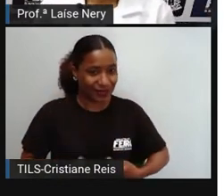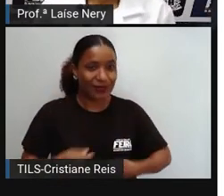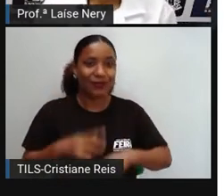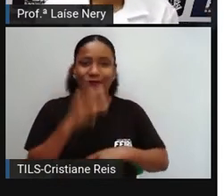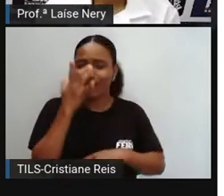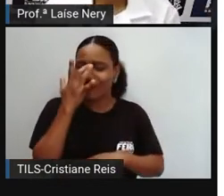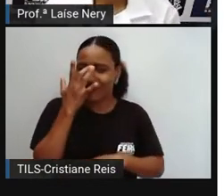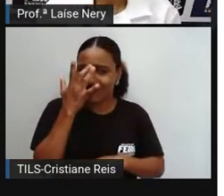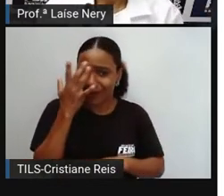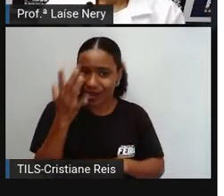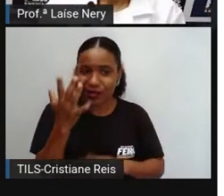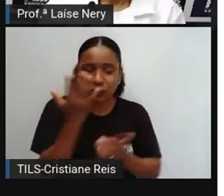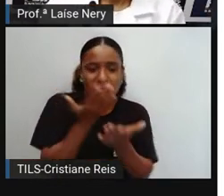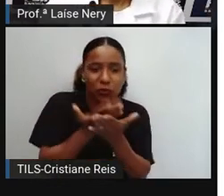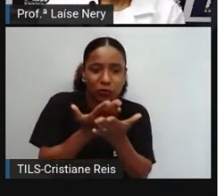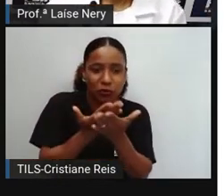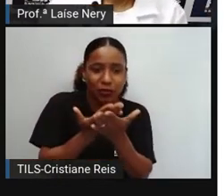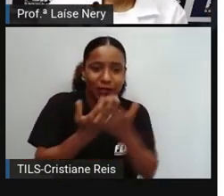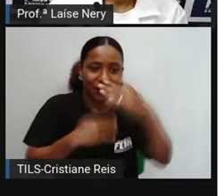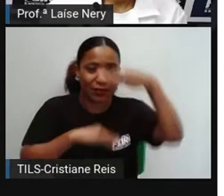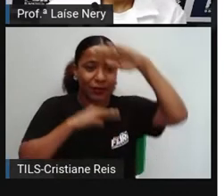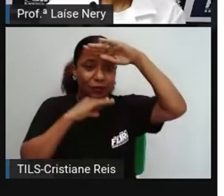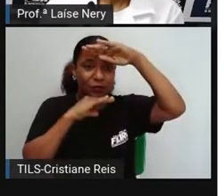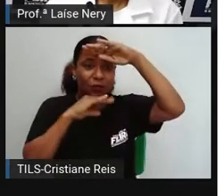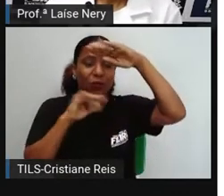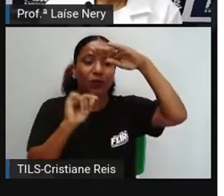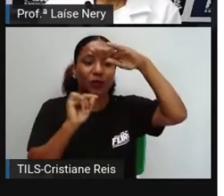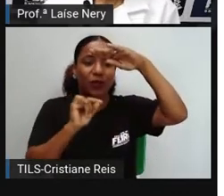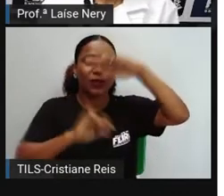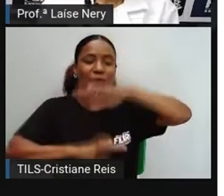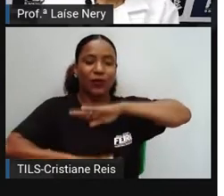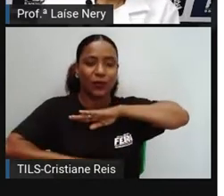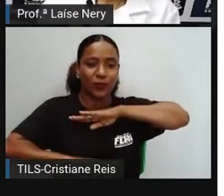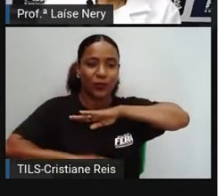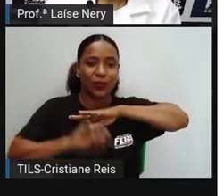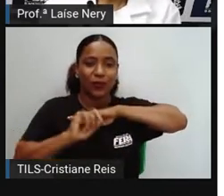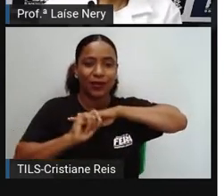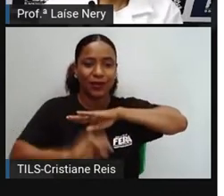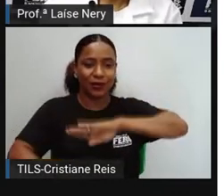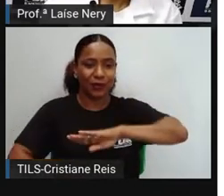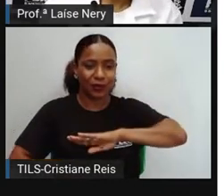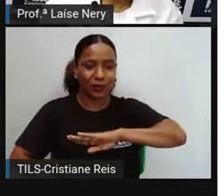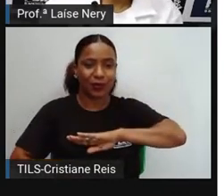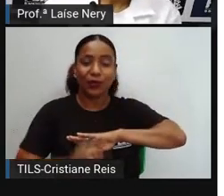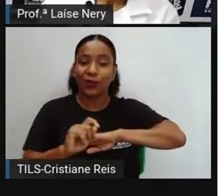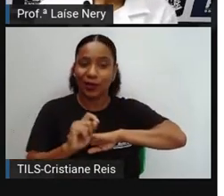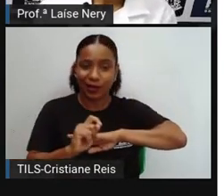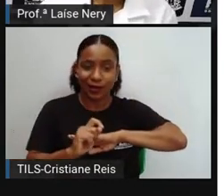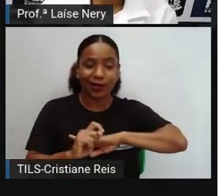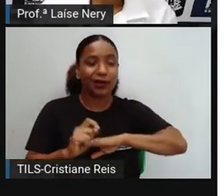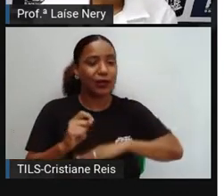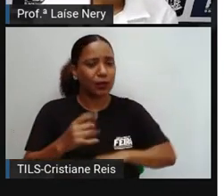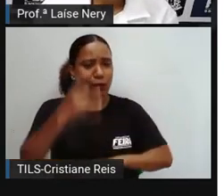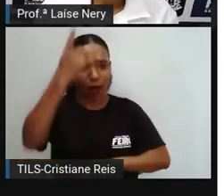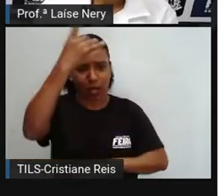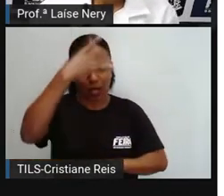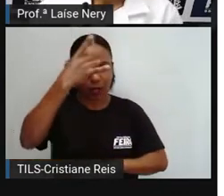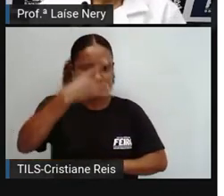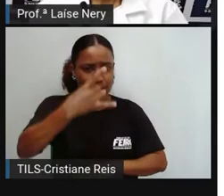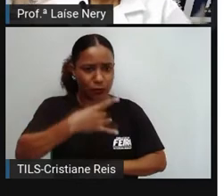facilitar o estudo, e principalmente porque cada parte vai ter uma função diferente.